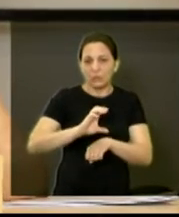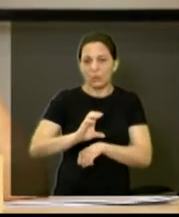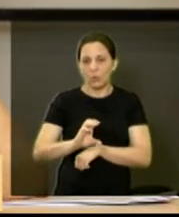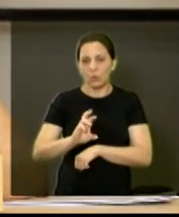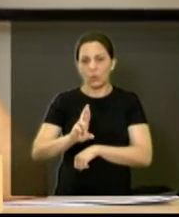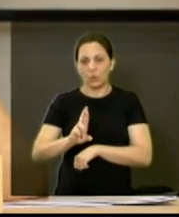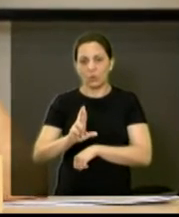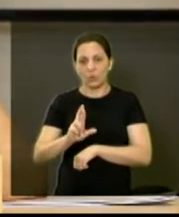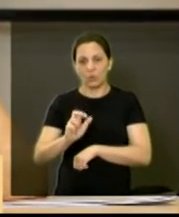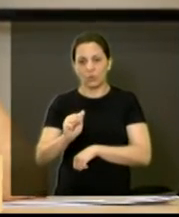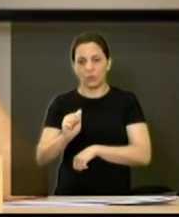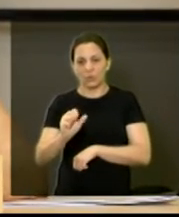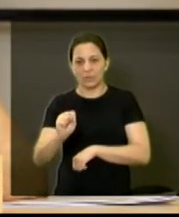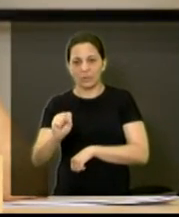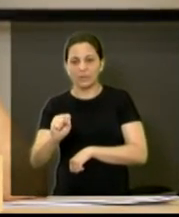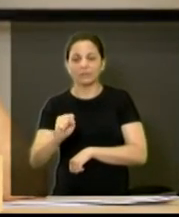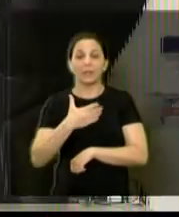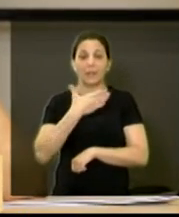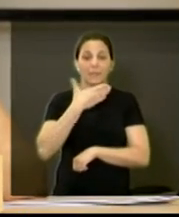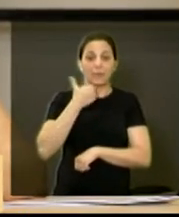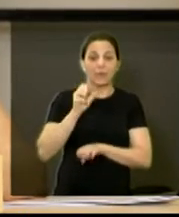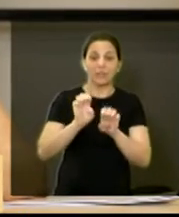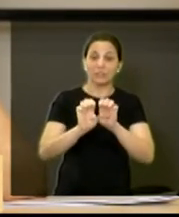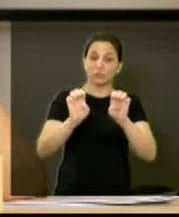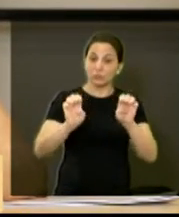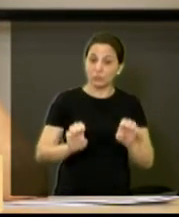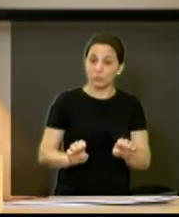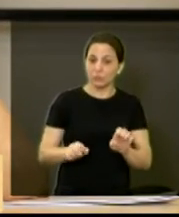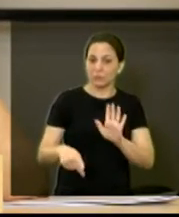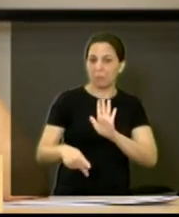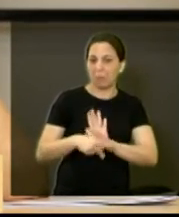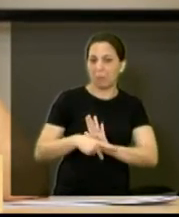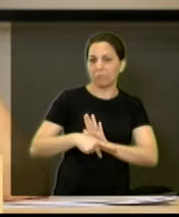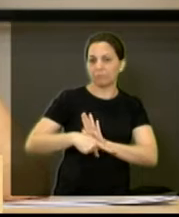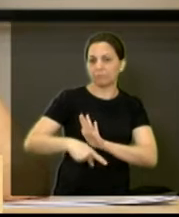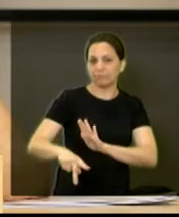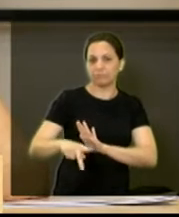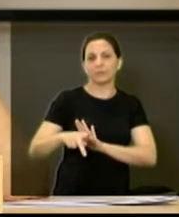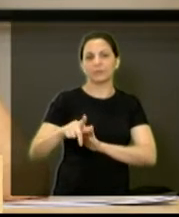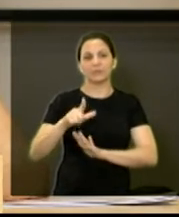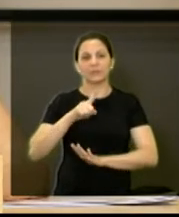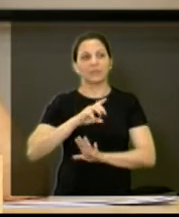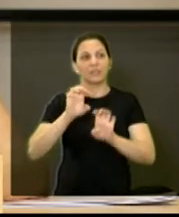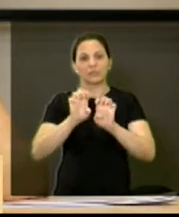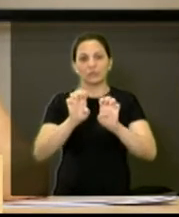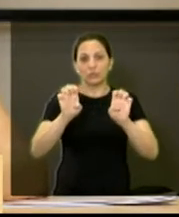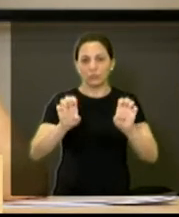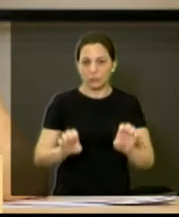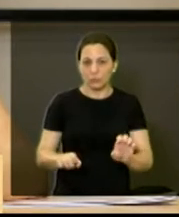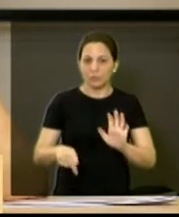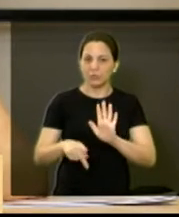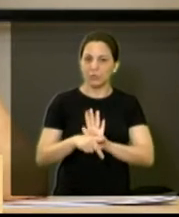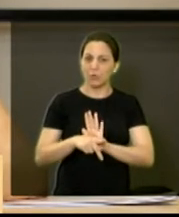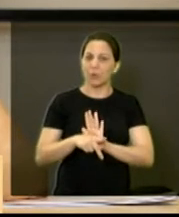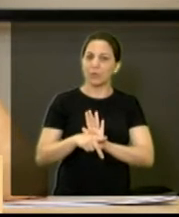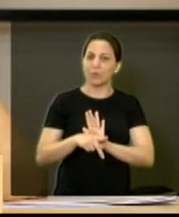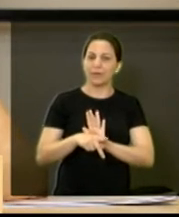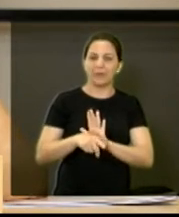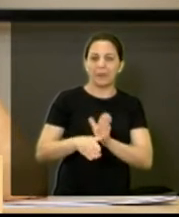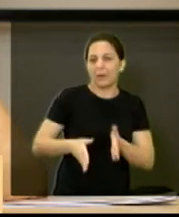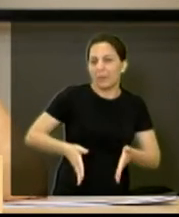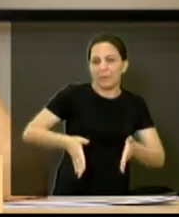que precisam ser melhorados a estrutura física, além da estrutura física, algumas